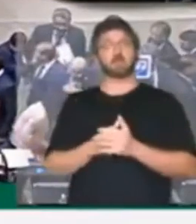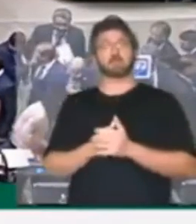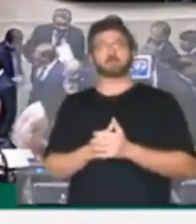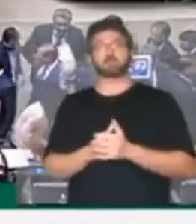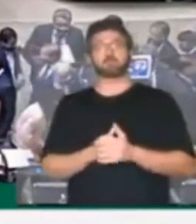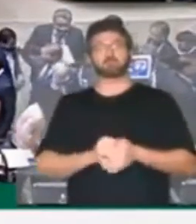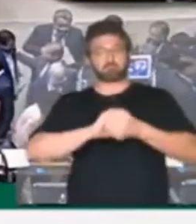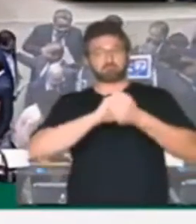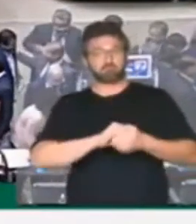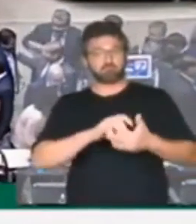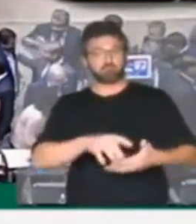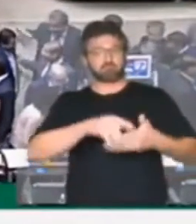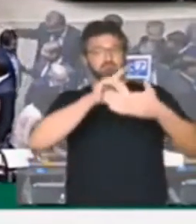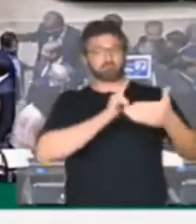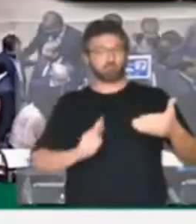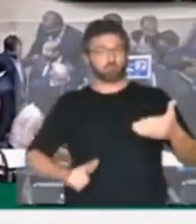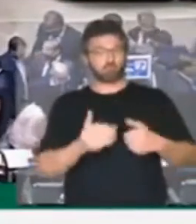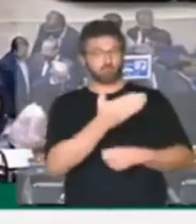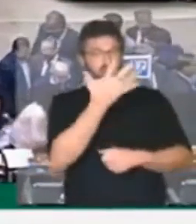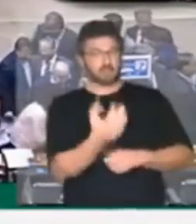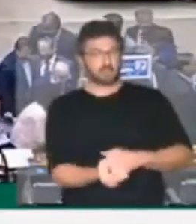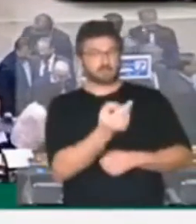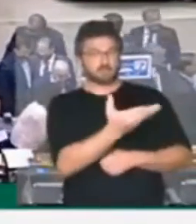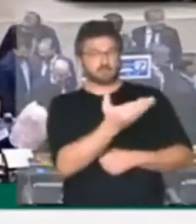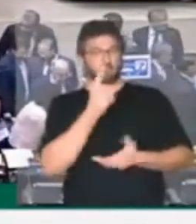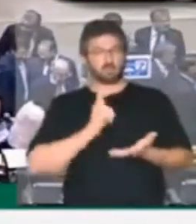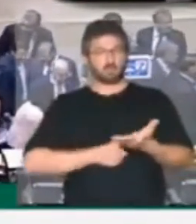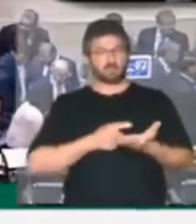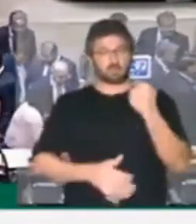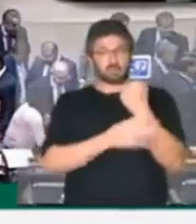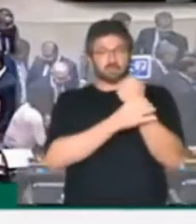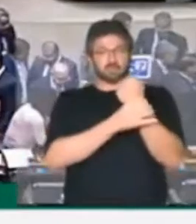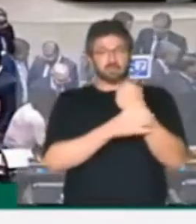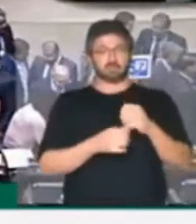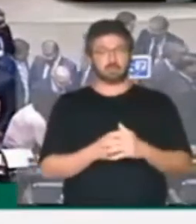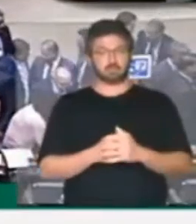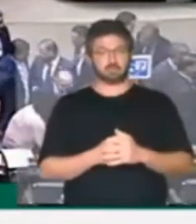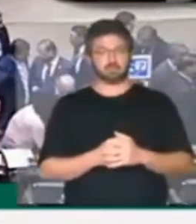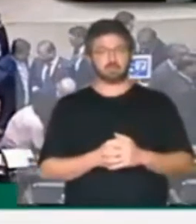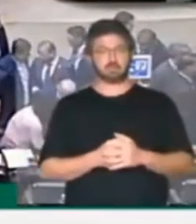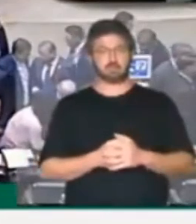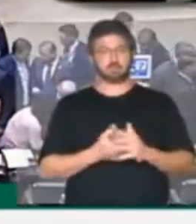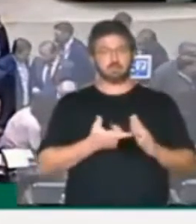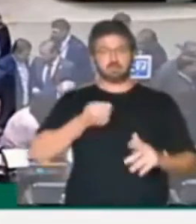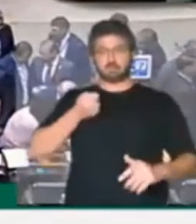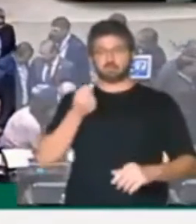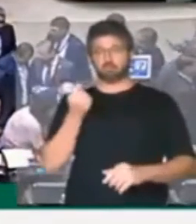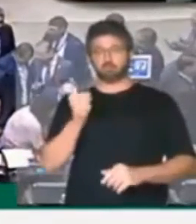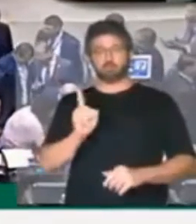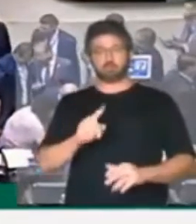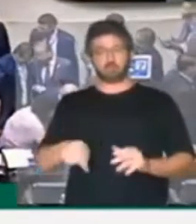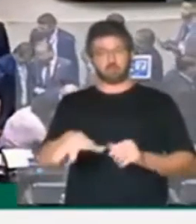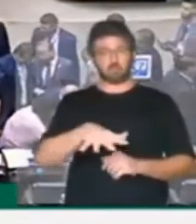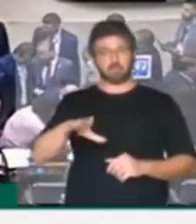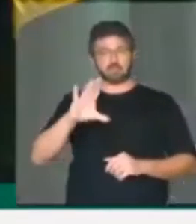cumprimentar o líder do governo por ter aceito essa garantia do não contingenciamento para a área